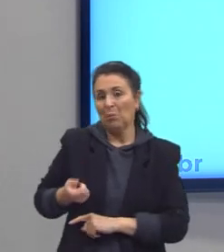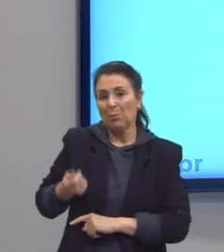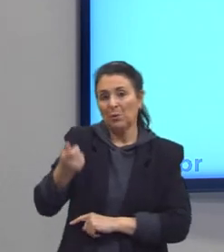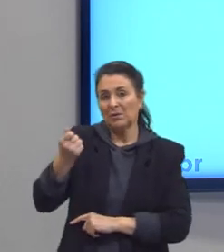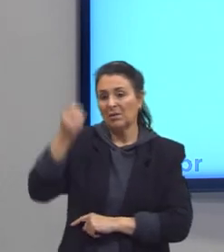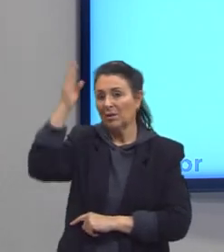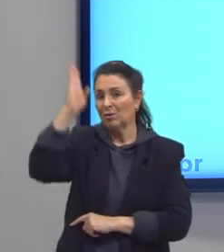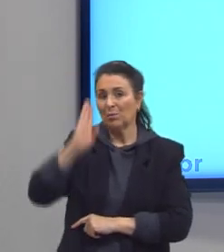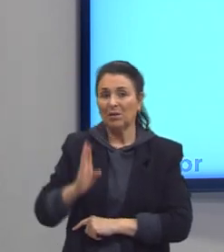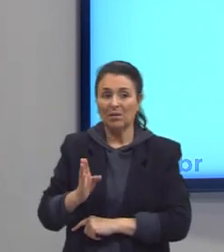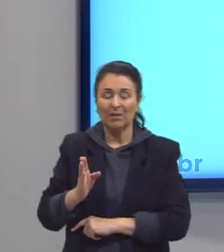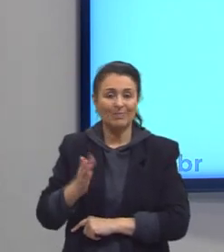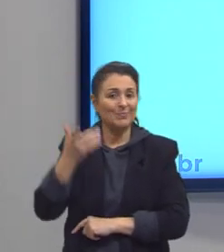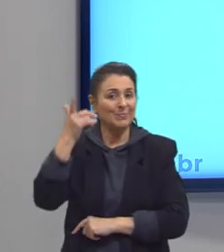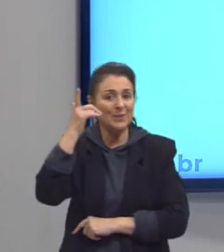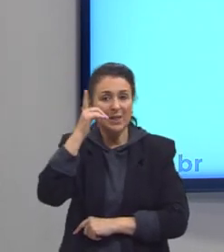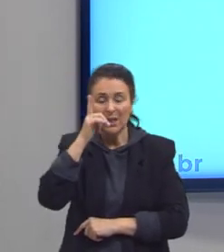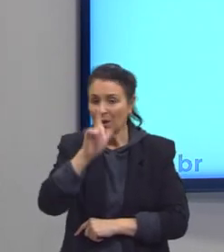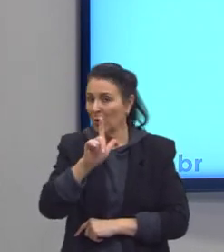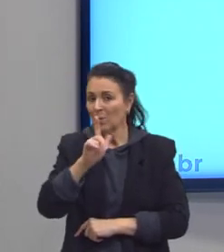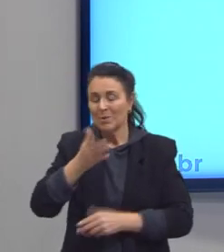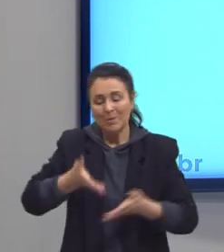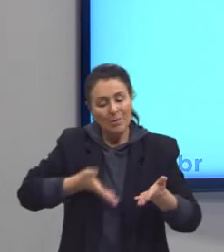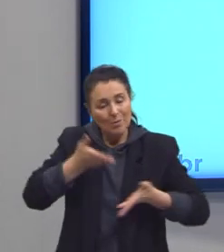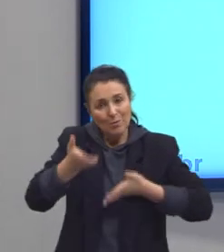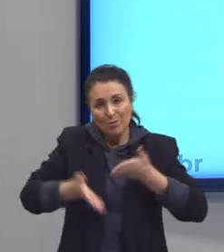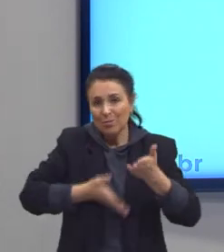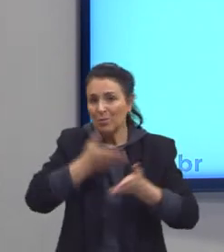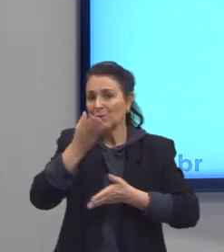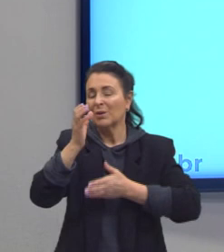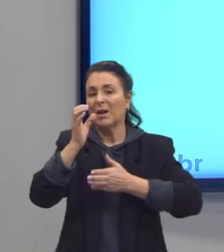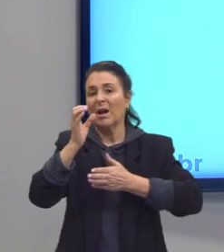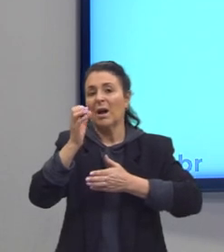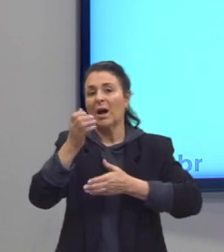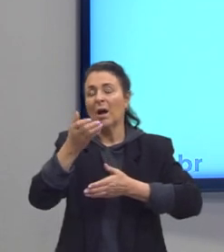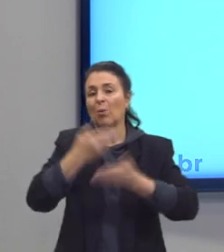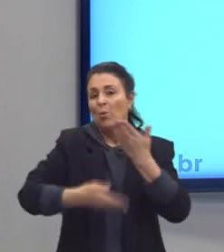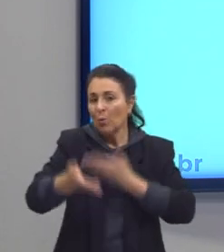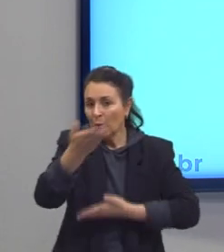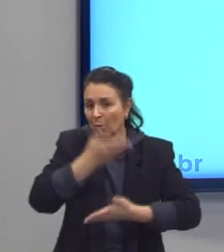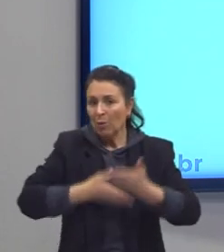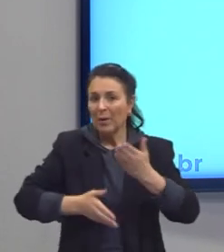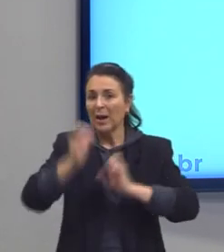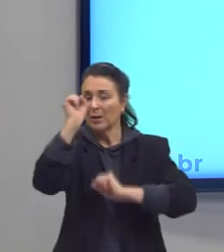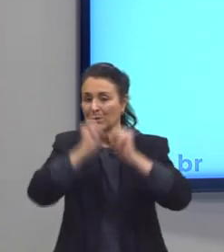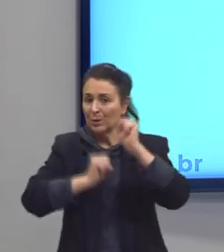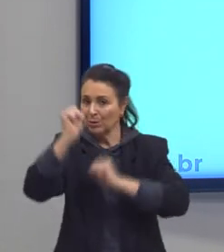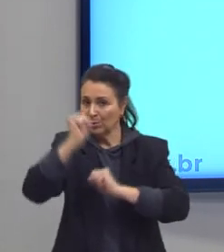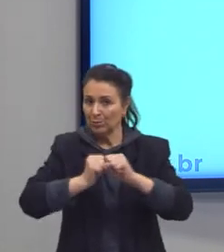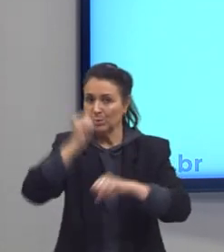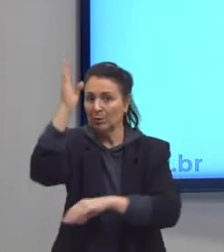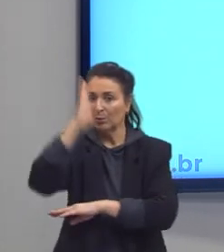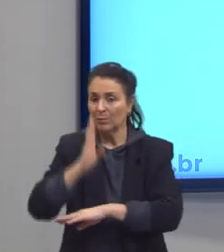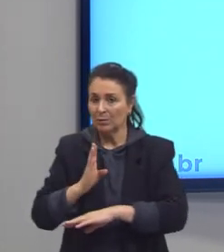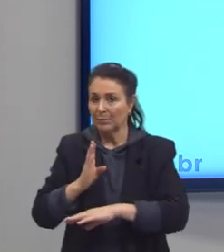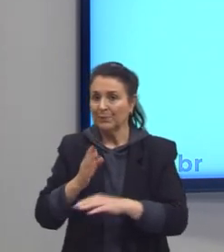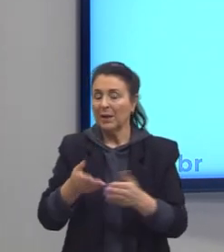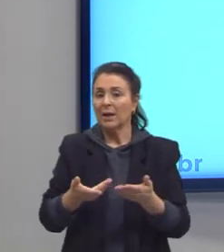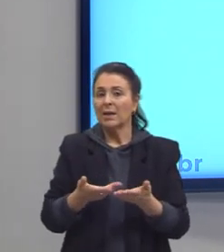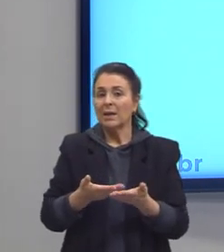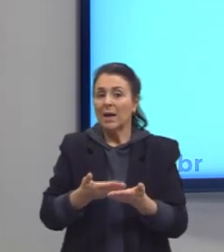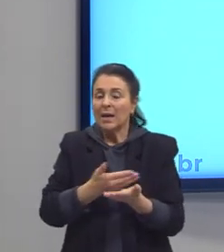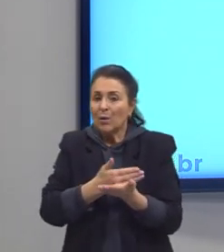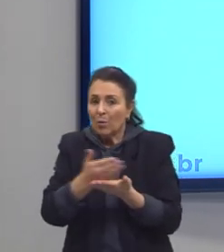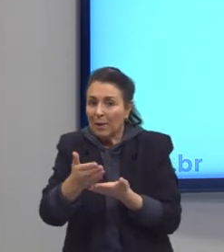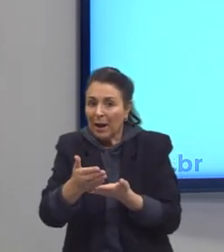pernas, não teve condições de dar o impulso comercial no Brasil. E aqui começa, então, um repúdio ao colonial. Vejam